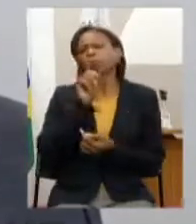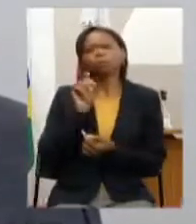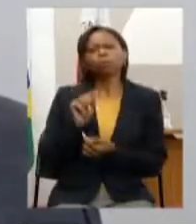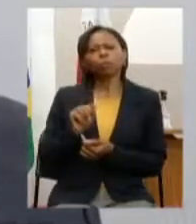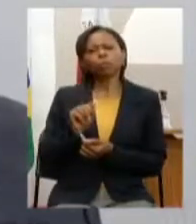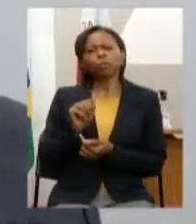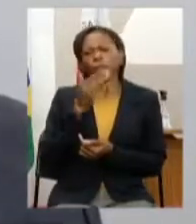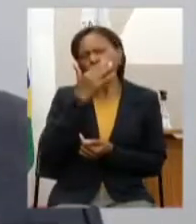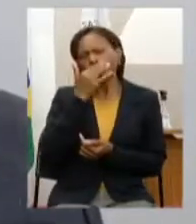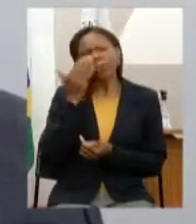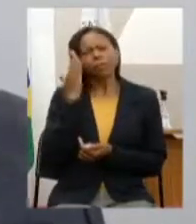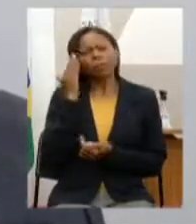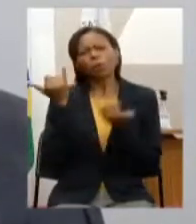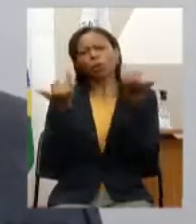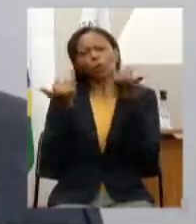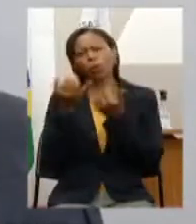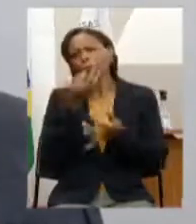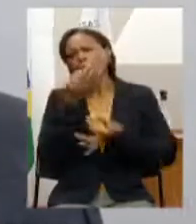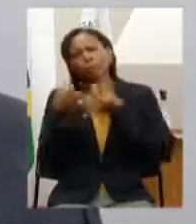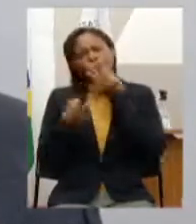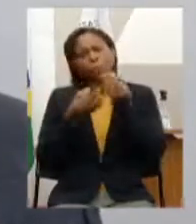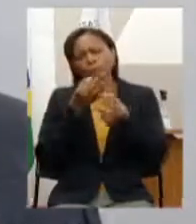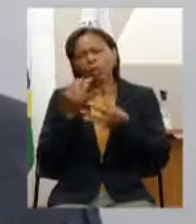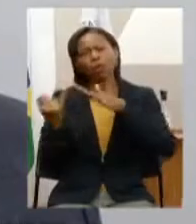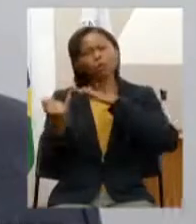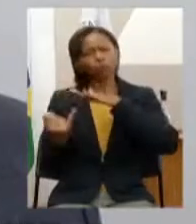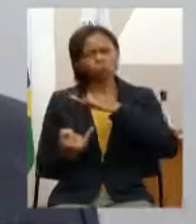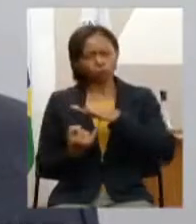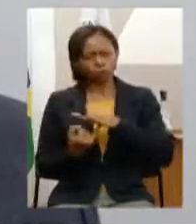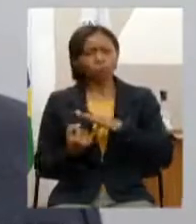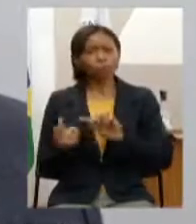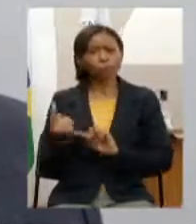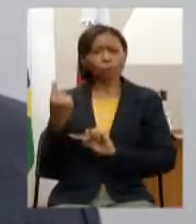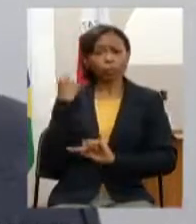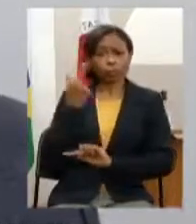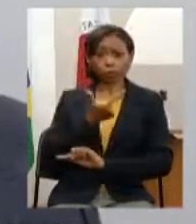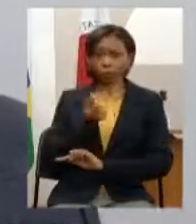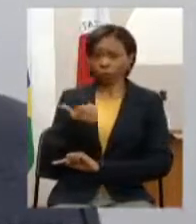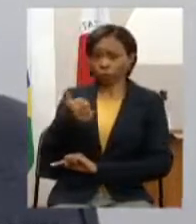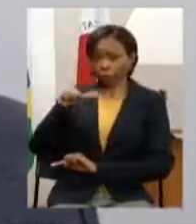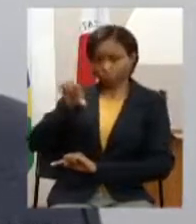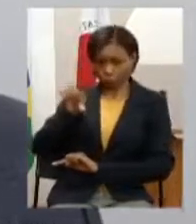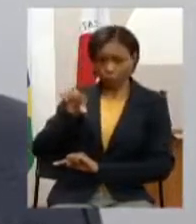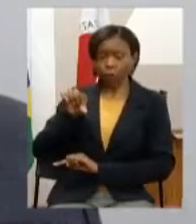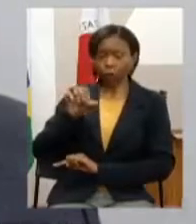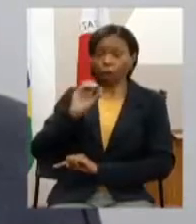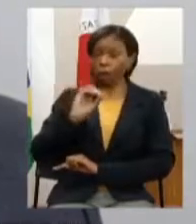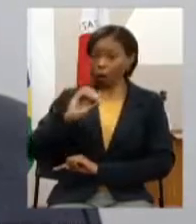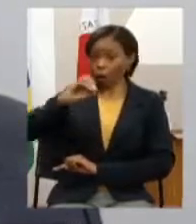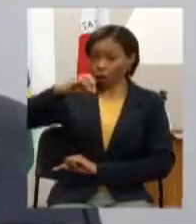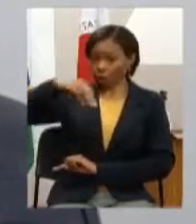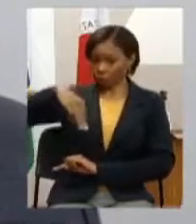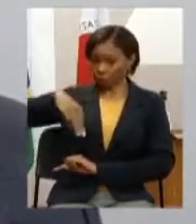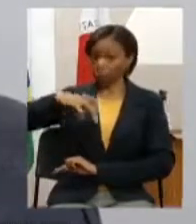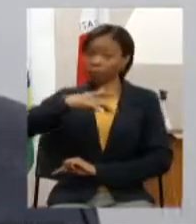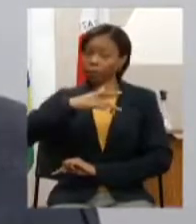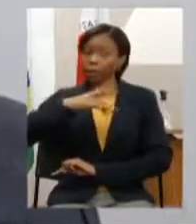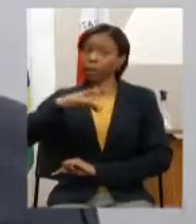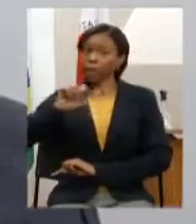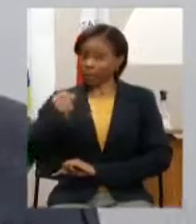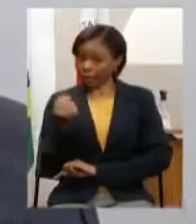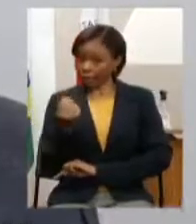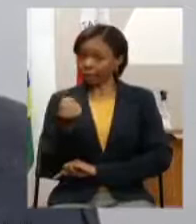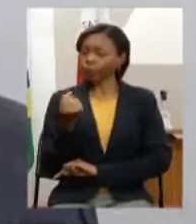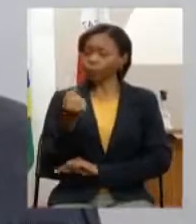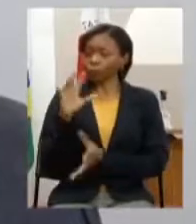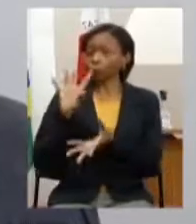reguladores mas somente em 2019 a Organização Mundial de Saúde concluiu uma nova resolução normativa sobre o